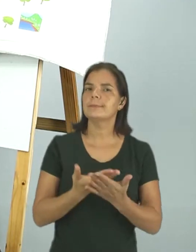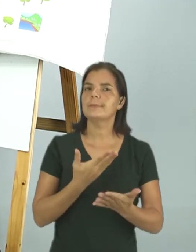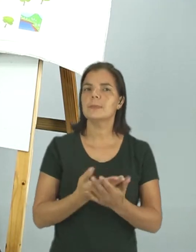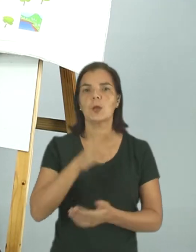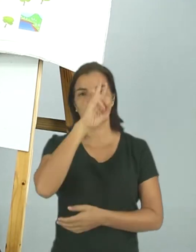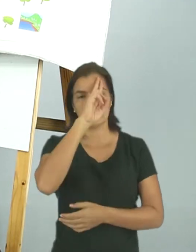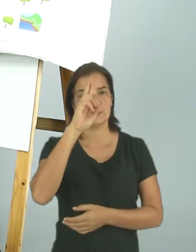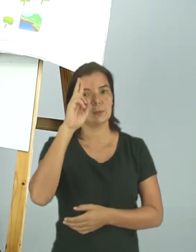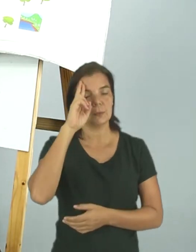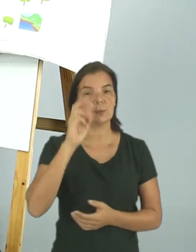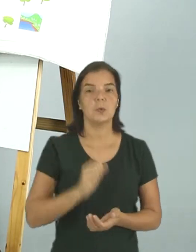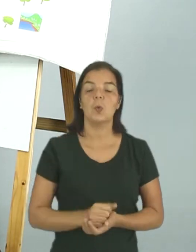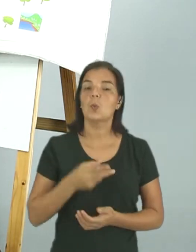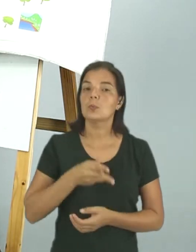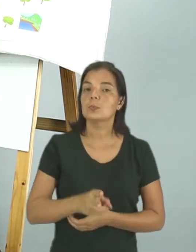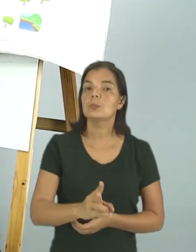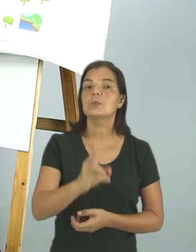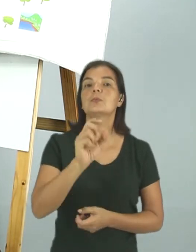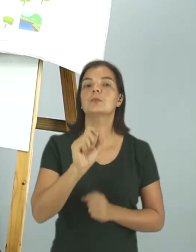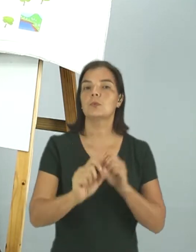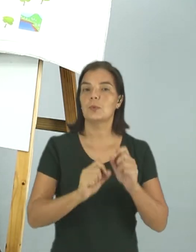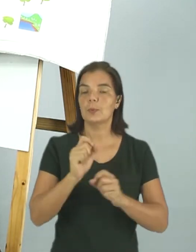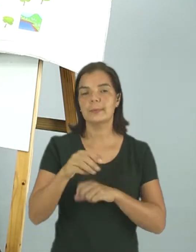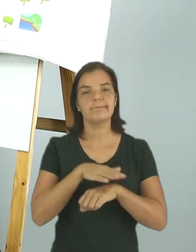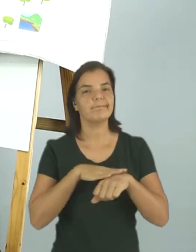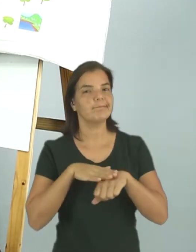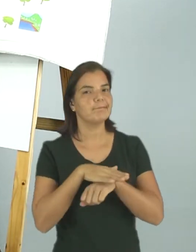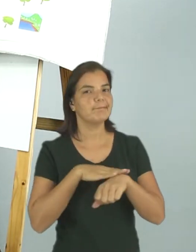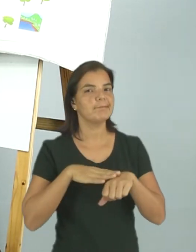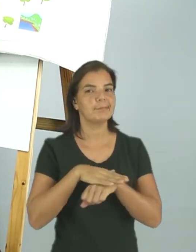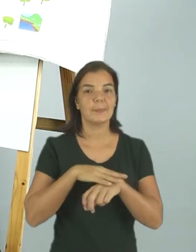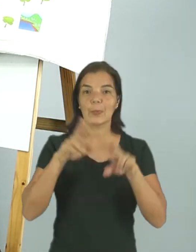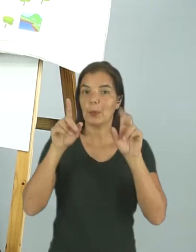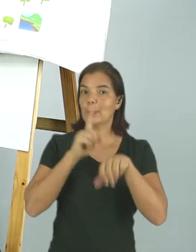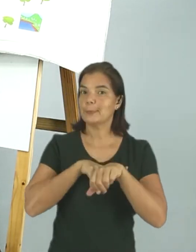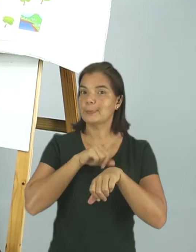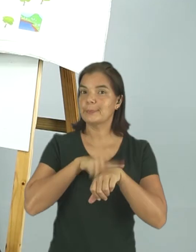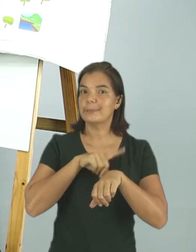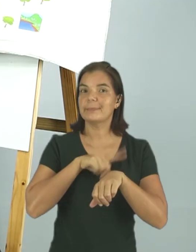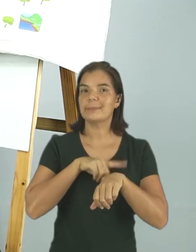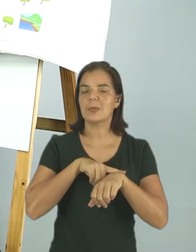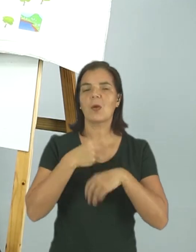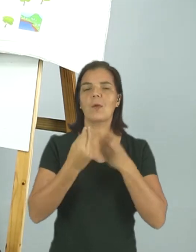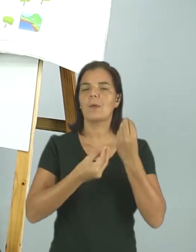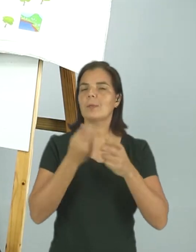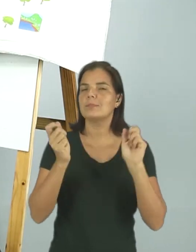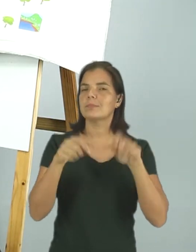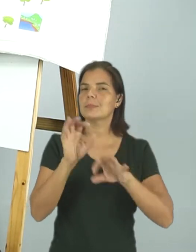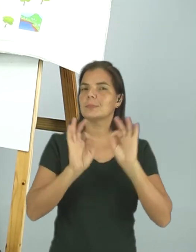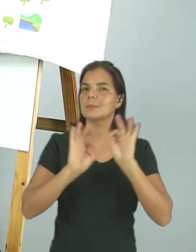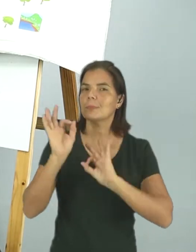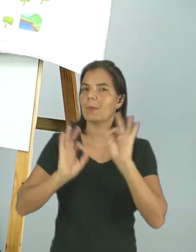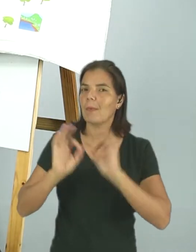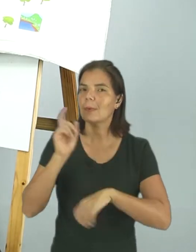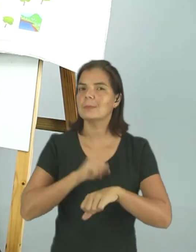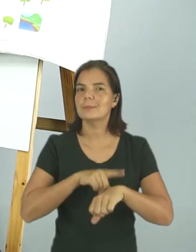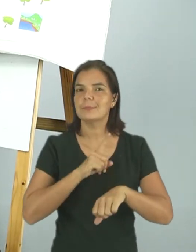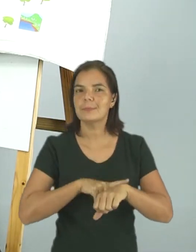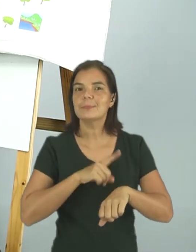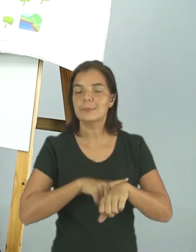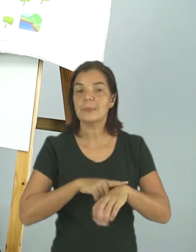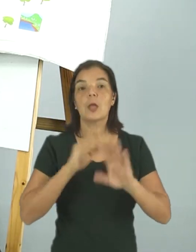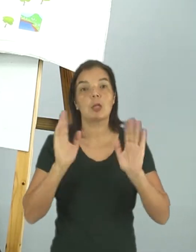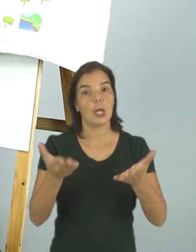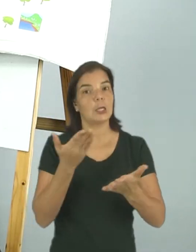história. Vamos continuar conversando sobre o tempo, como nós podemos organizar o nosso tempo.